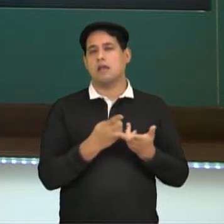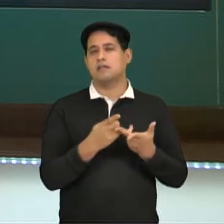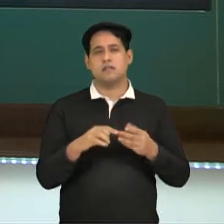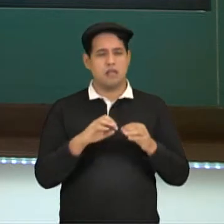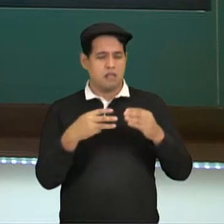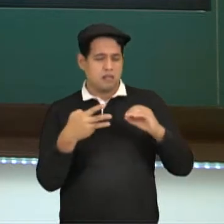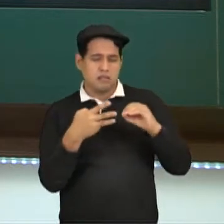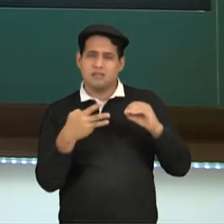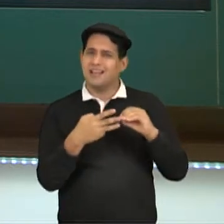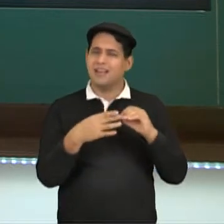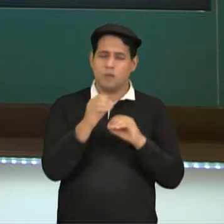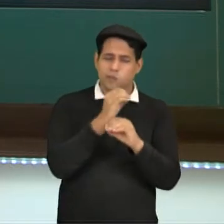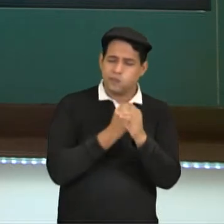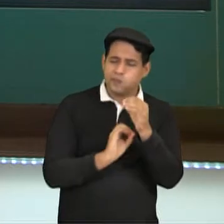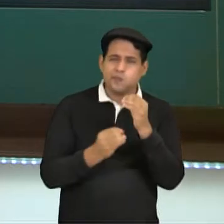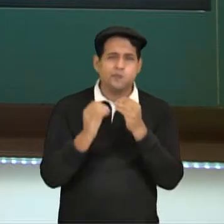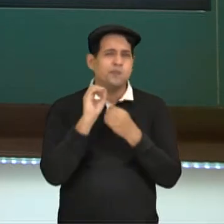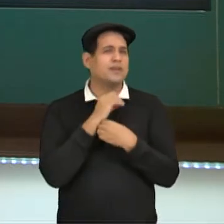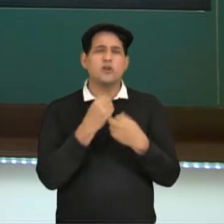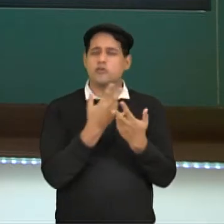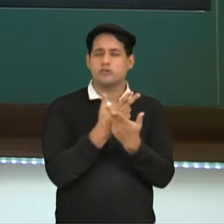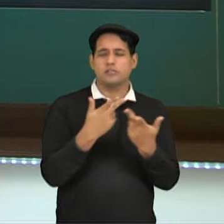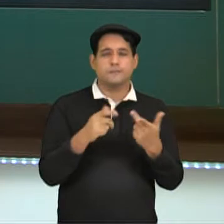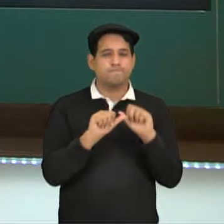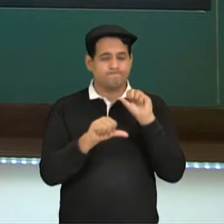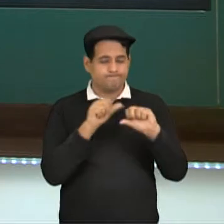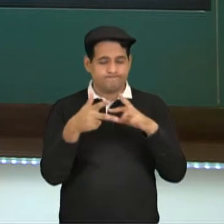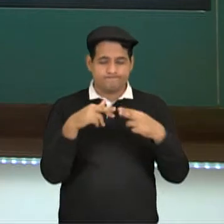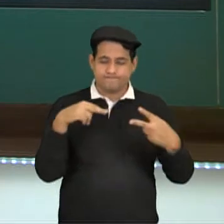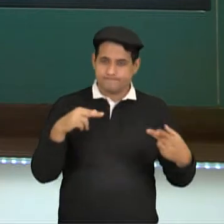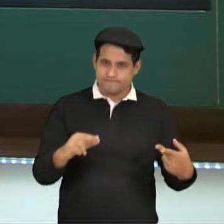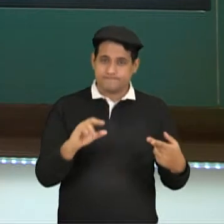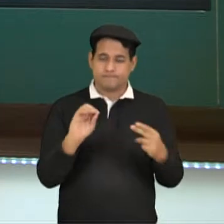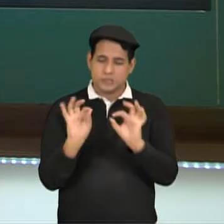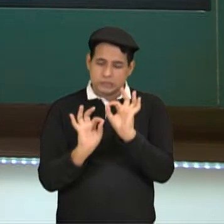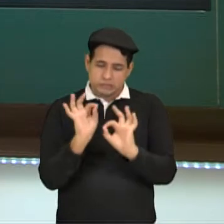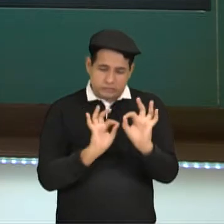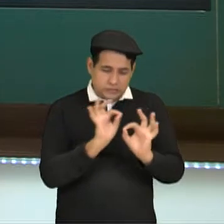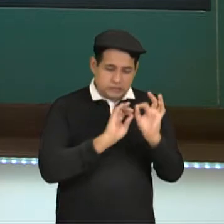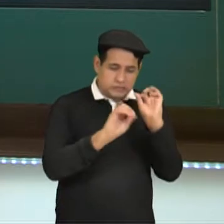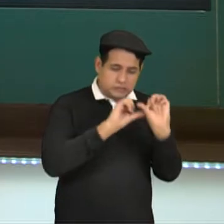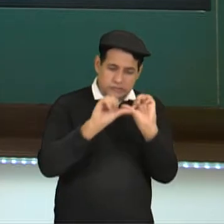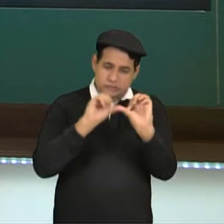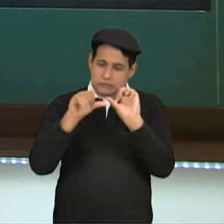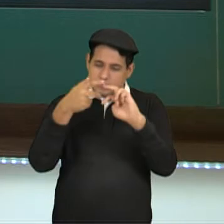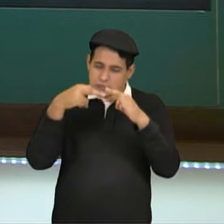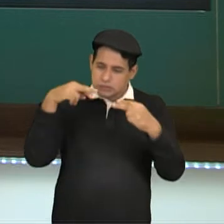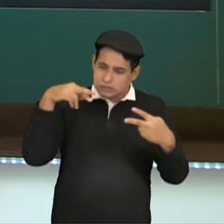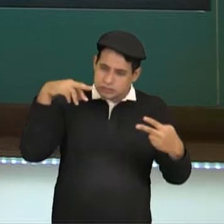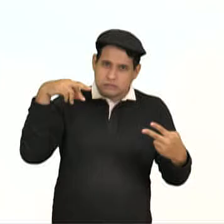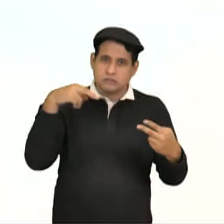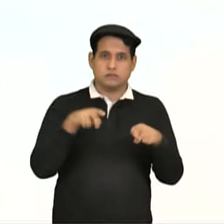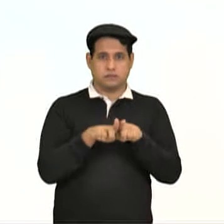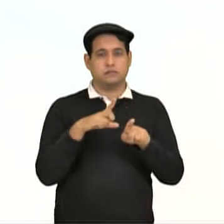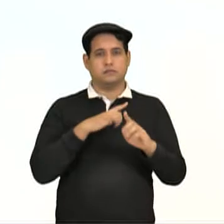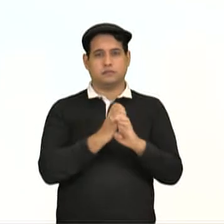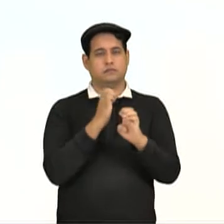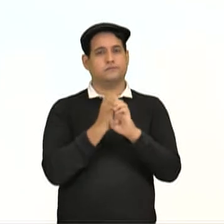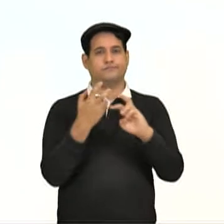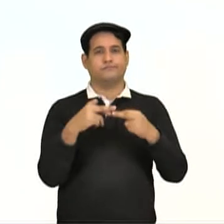organismos, modificando, então, esses genomas aí no processo da engenharia genética.